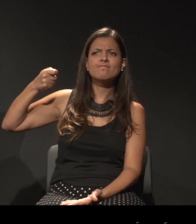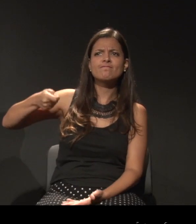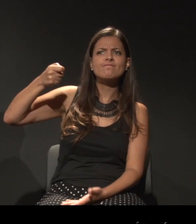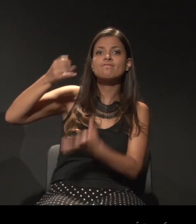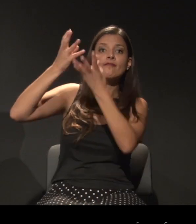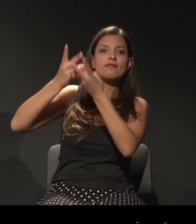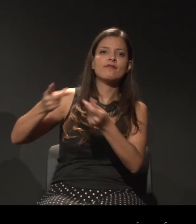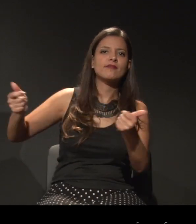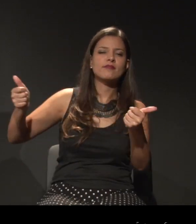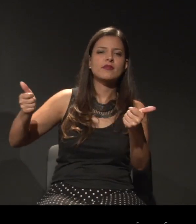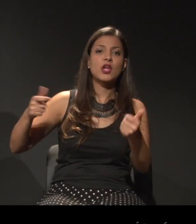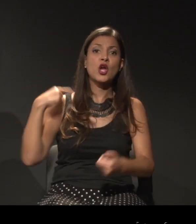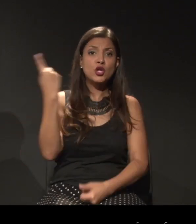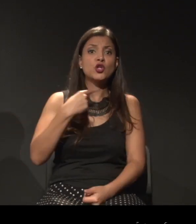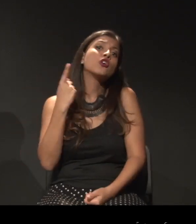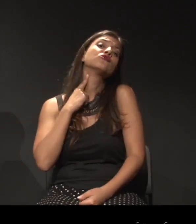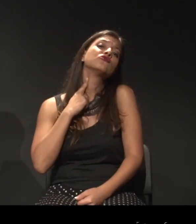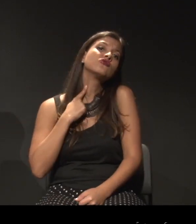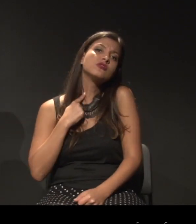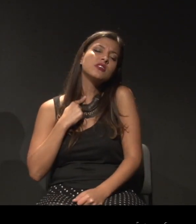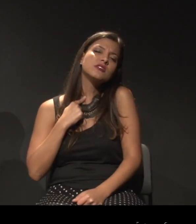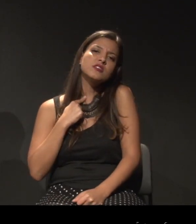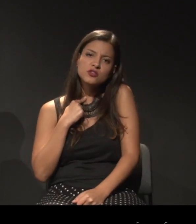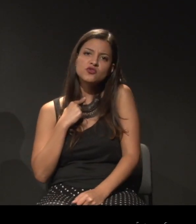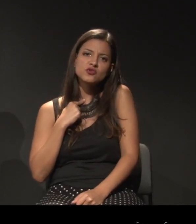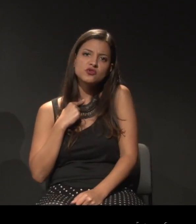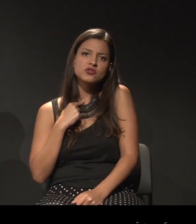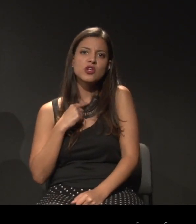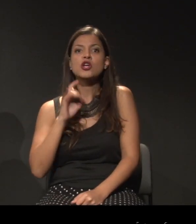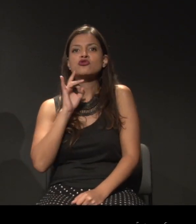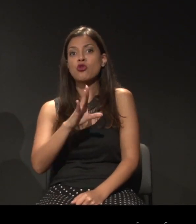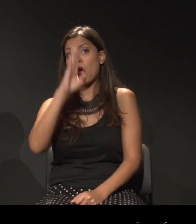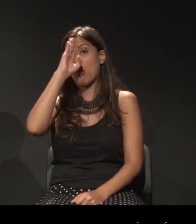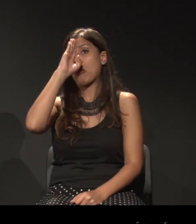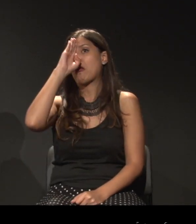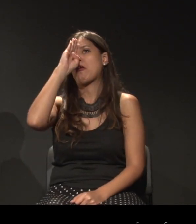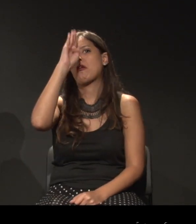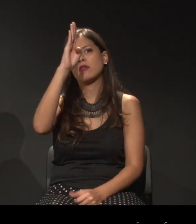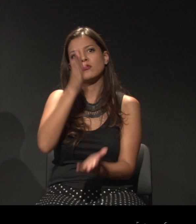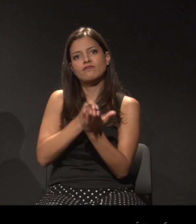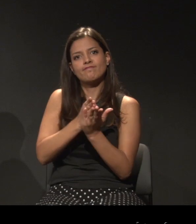desejos são mais do que a heteronormatividade.